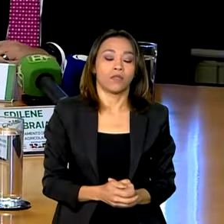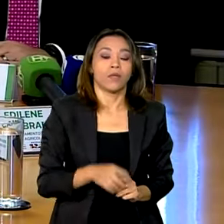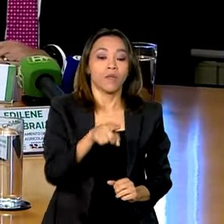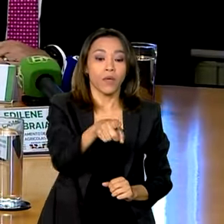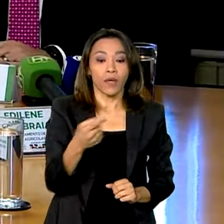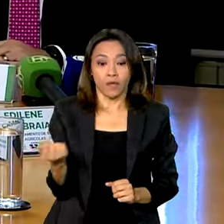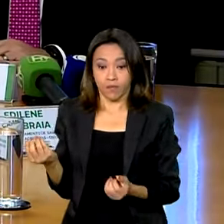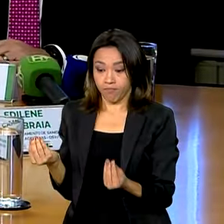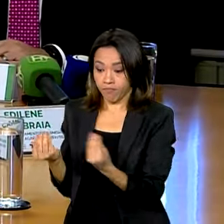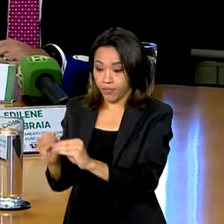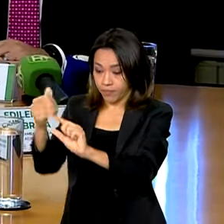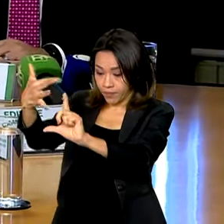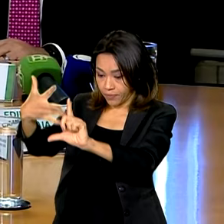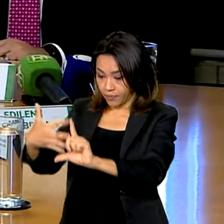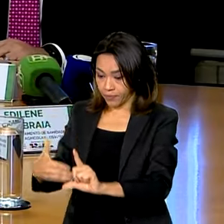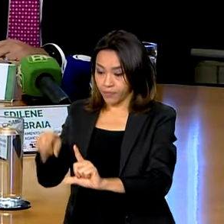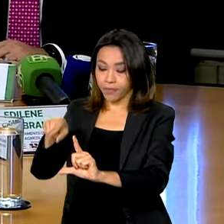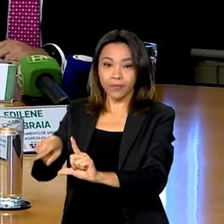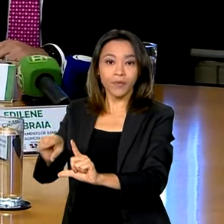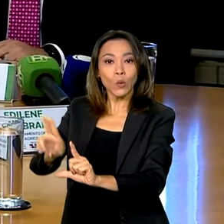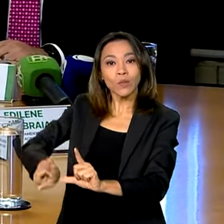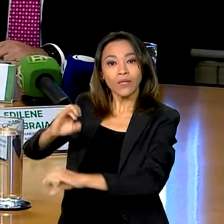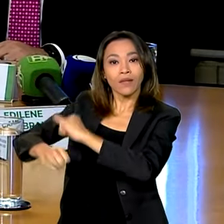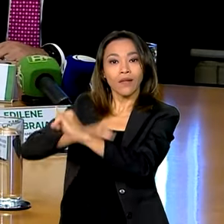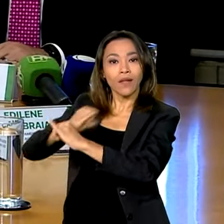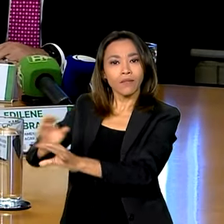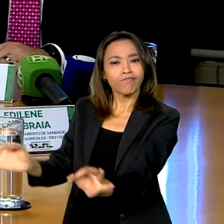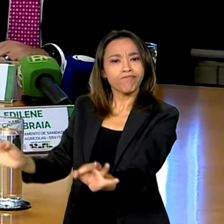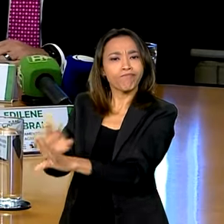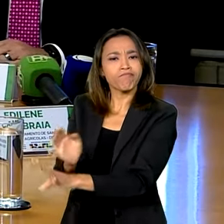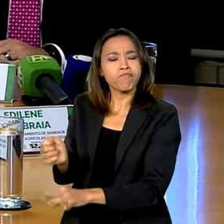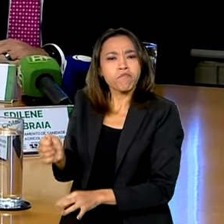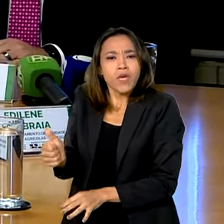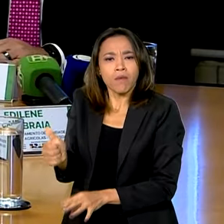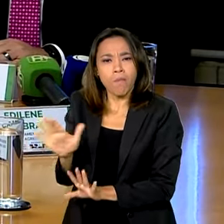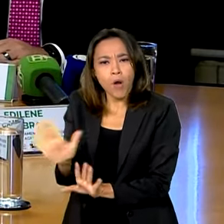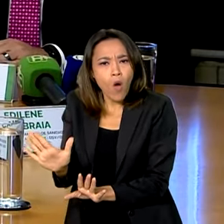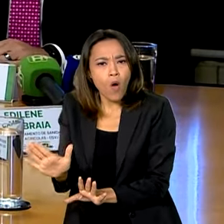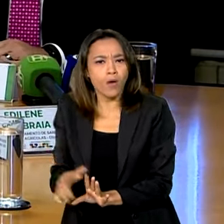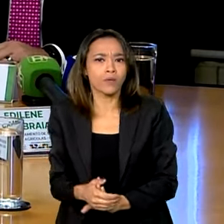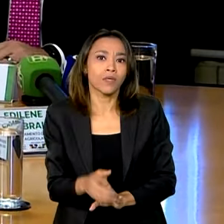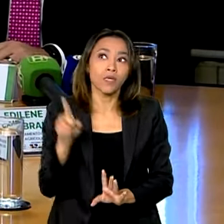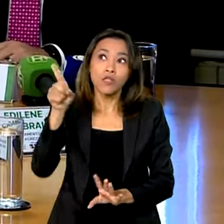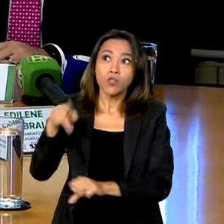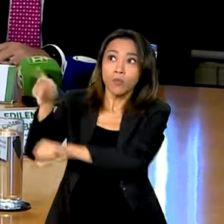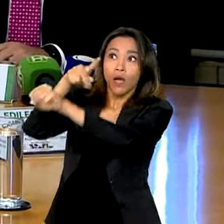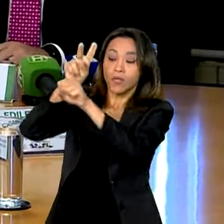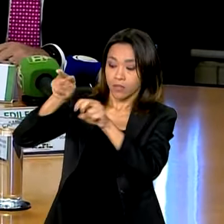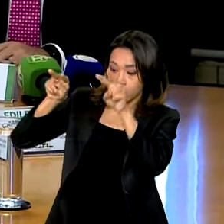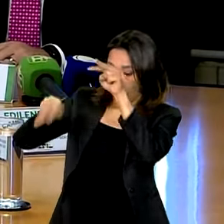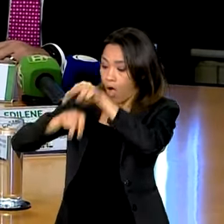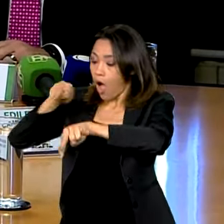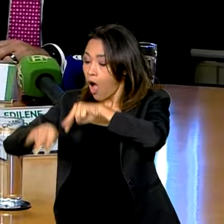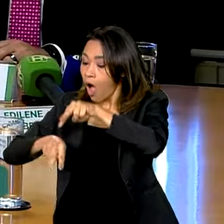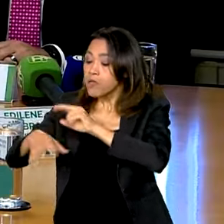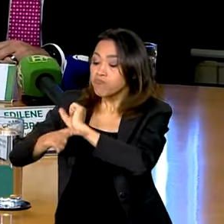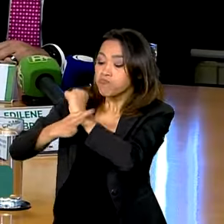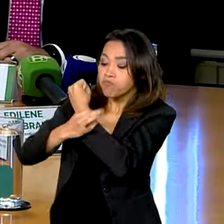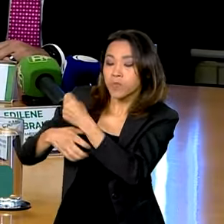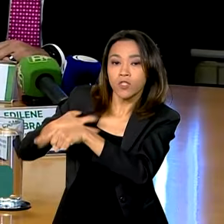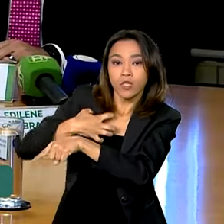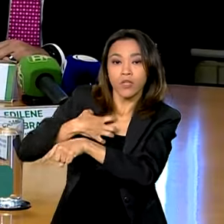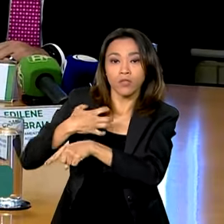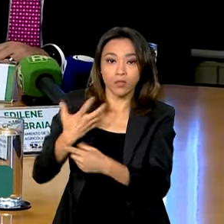eletronicamente sem dispensar a via física. Só depois que os países se sentem seguros na troca e dizer pode desligar a via física